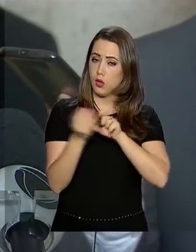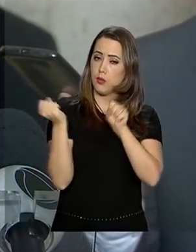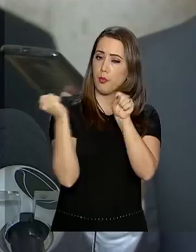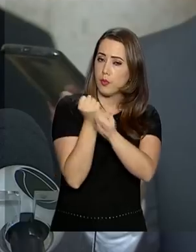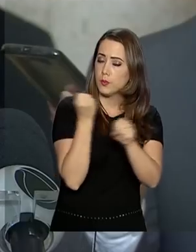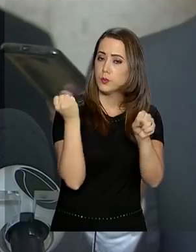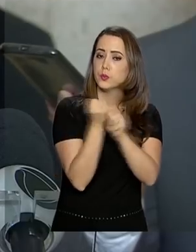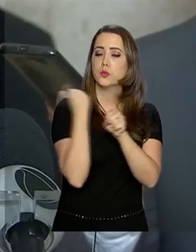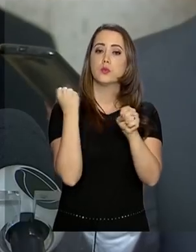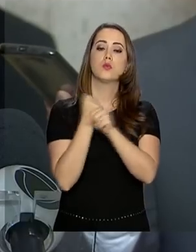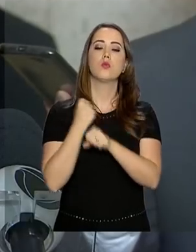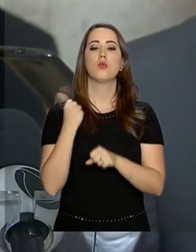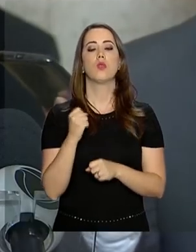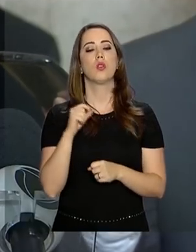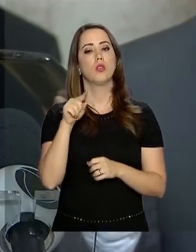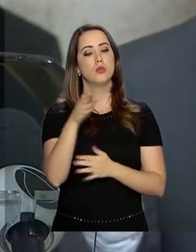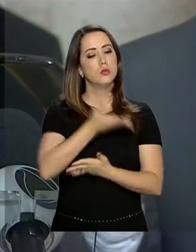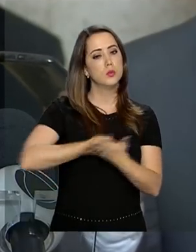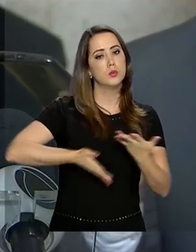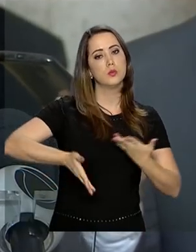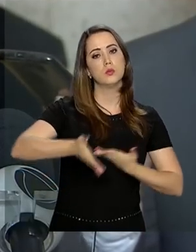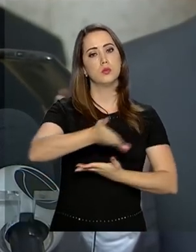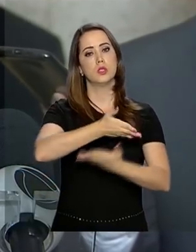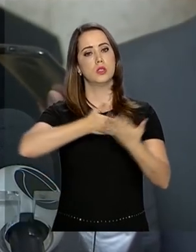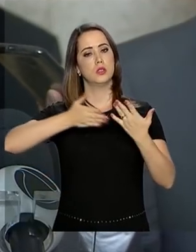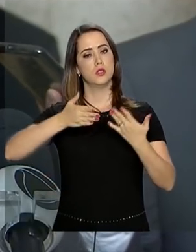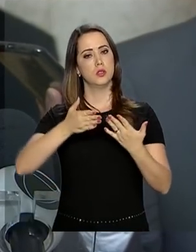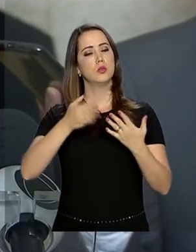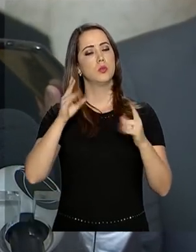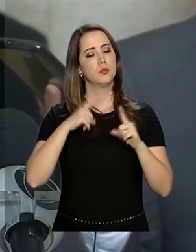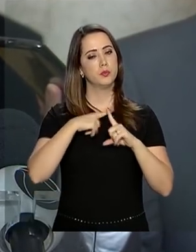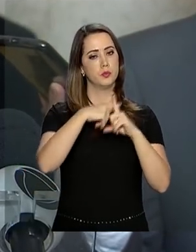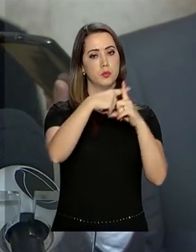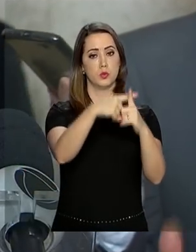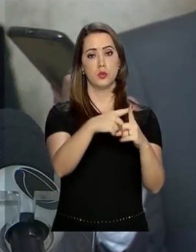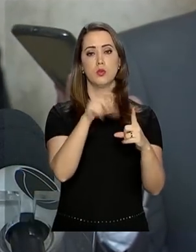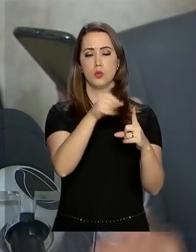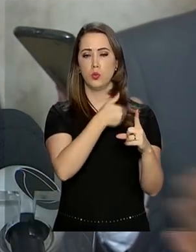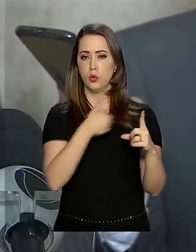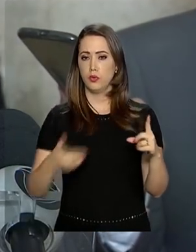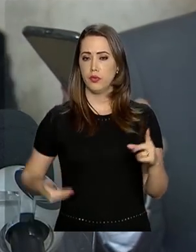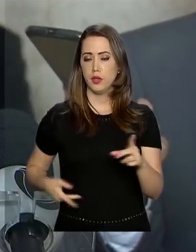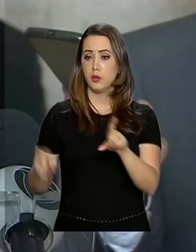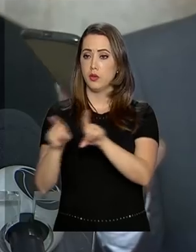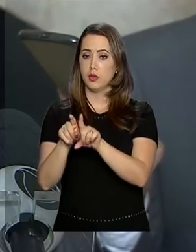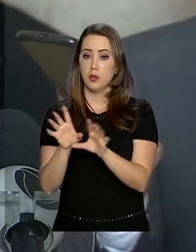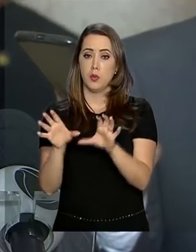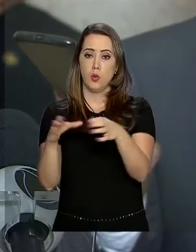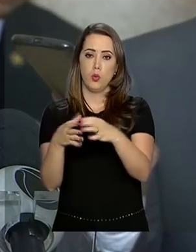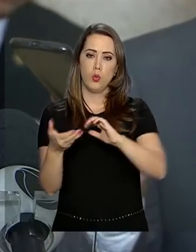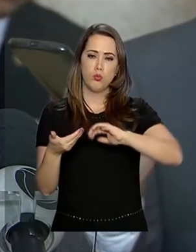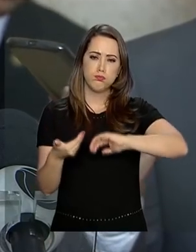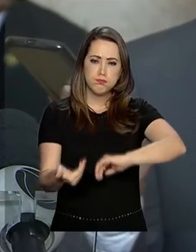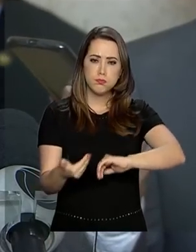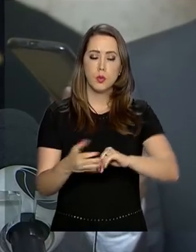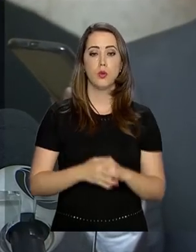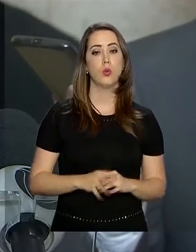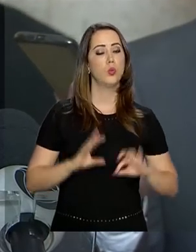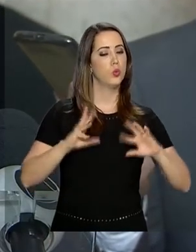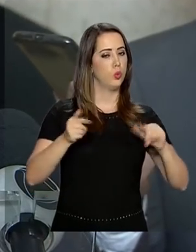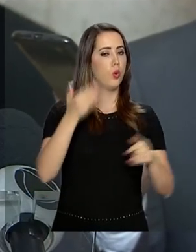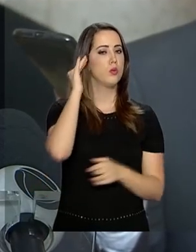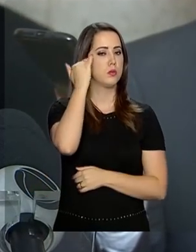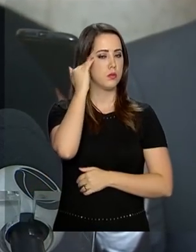construir uma relação que seja muito positiva entre o governo e o parlamento. Todos